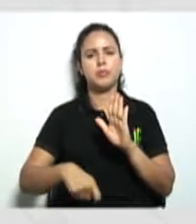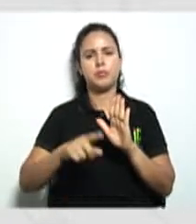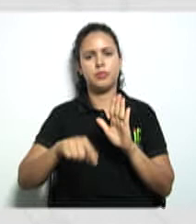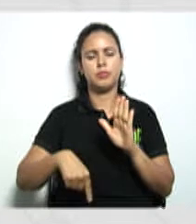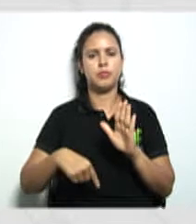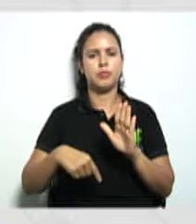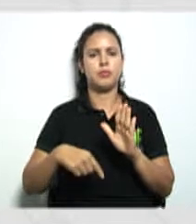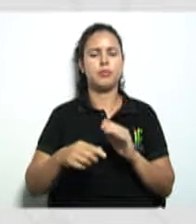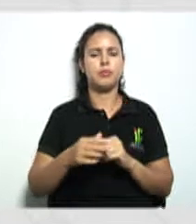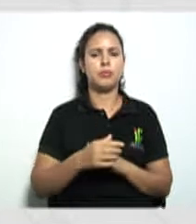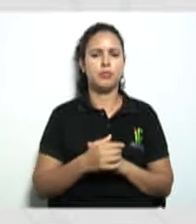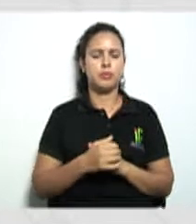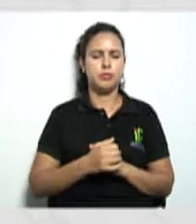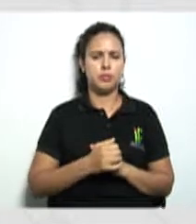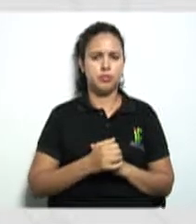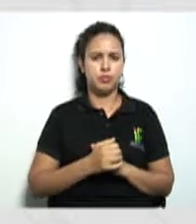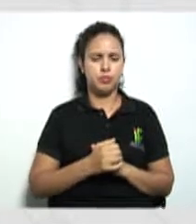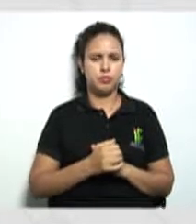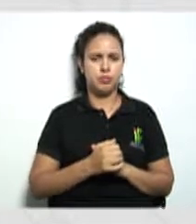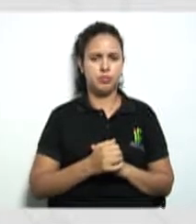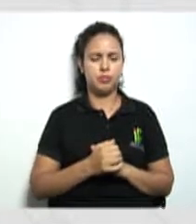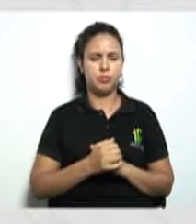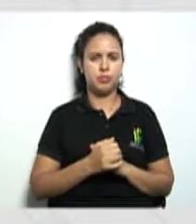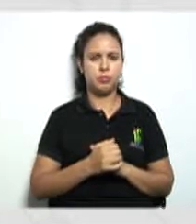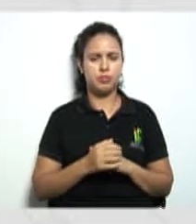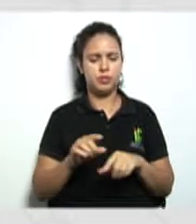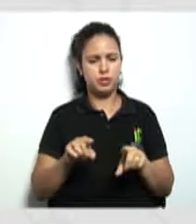objeto né e os